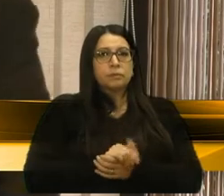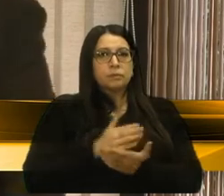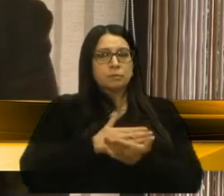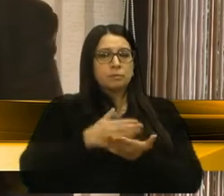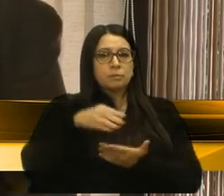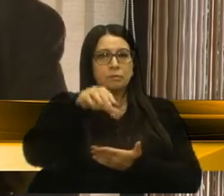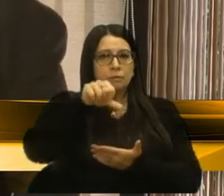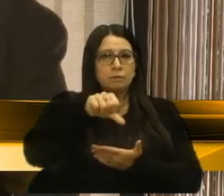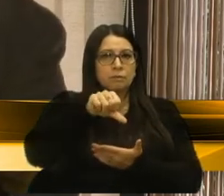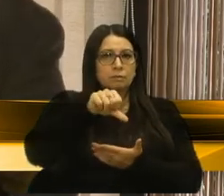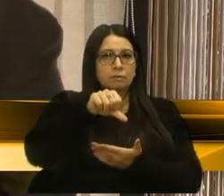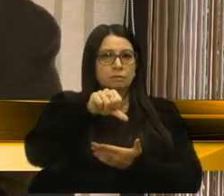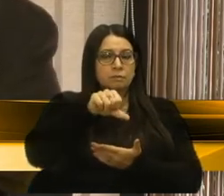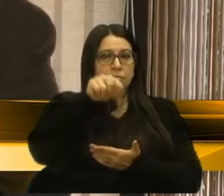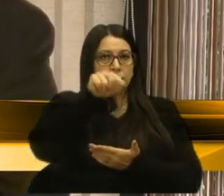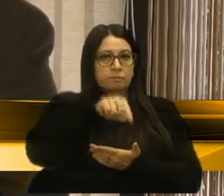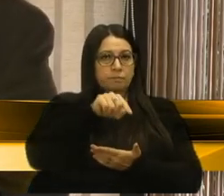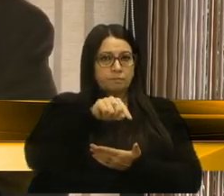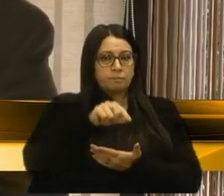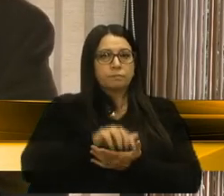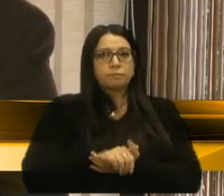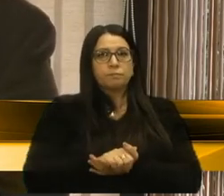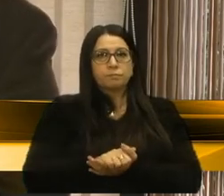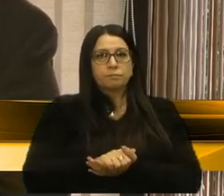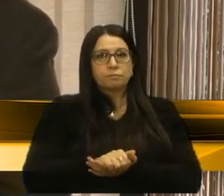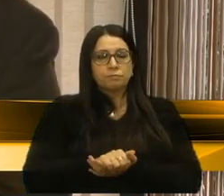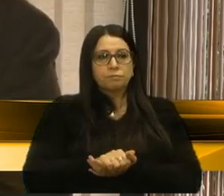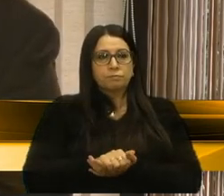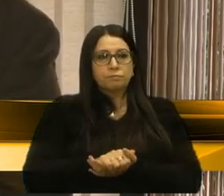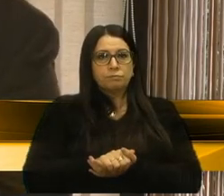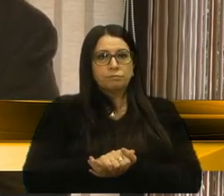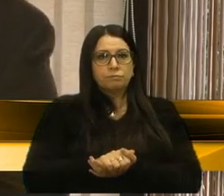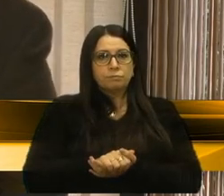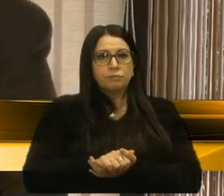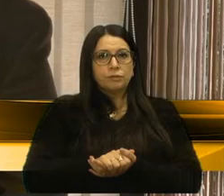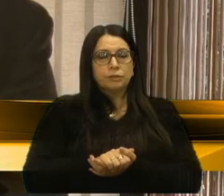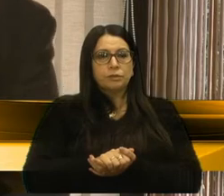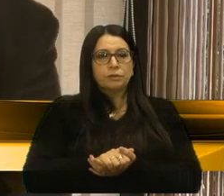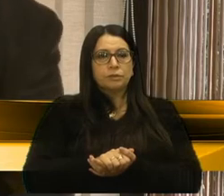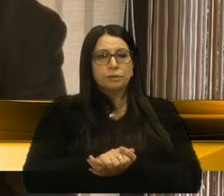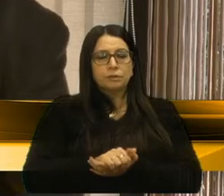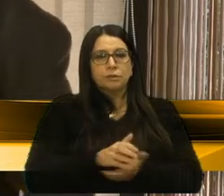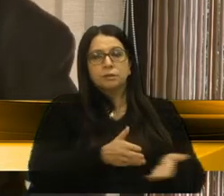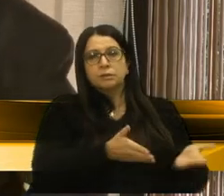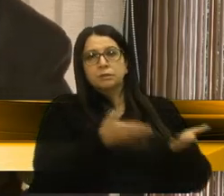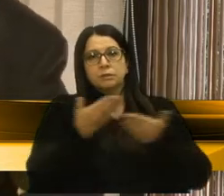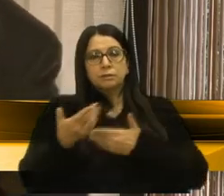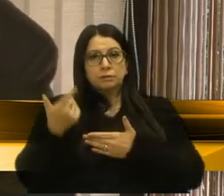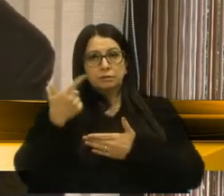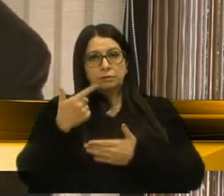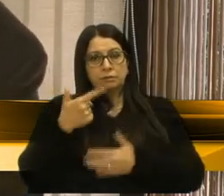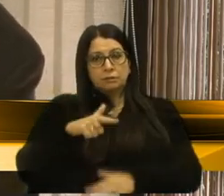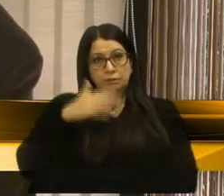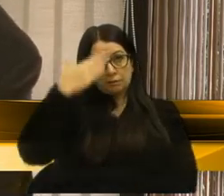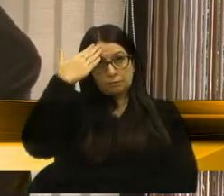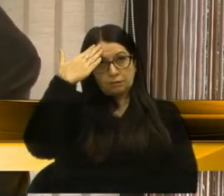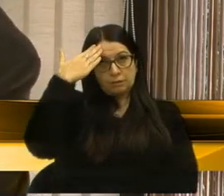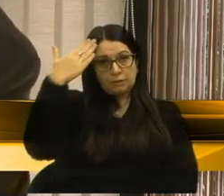das nove horas aqui, então, quero, mais uma vez, agradecer